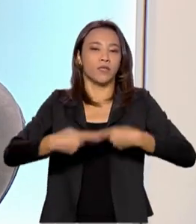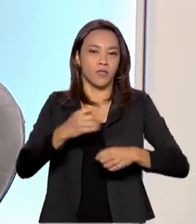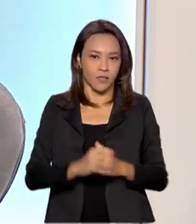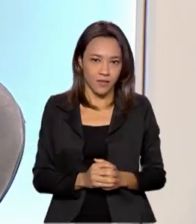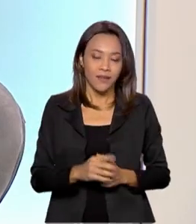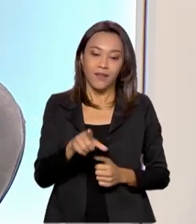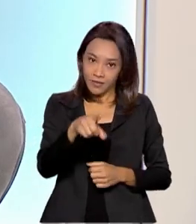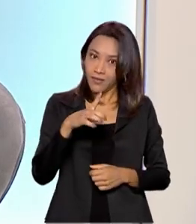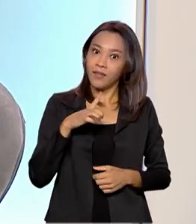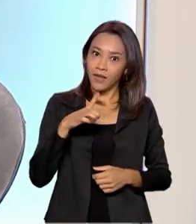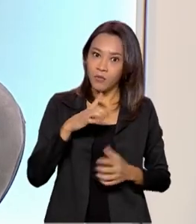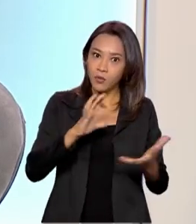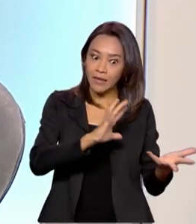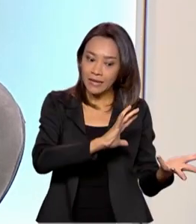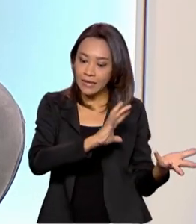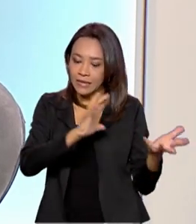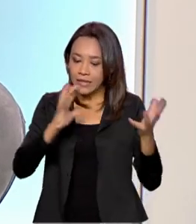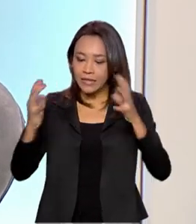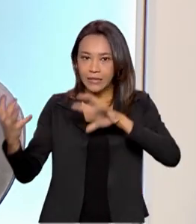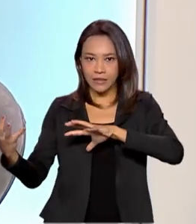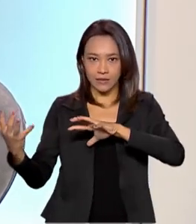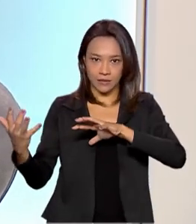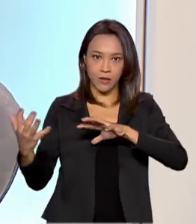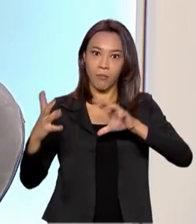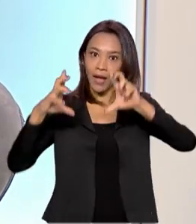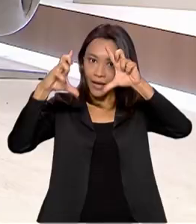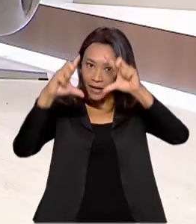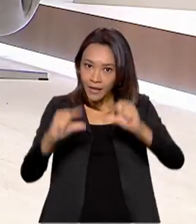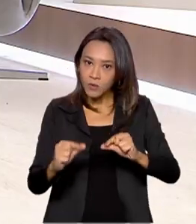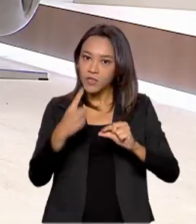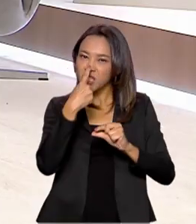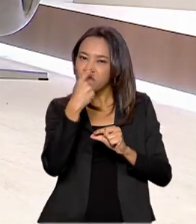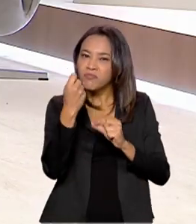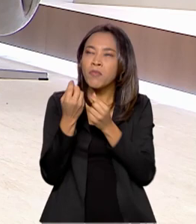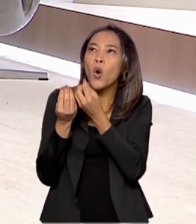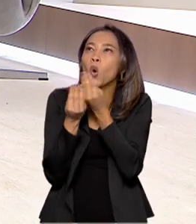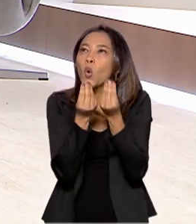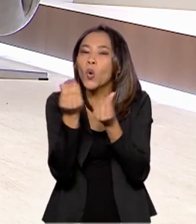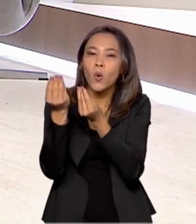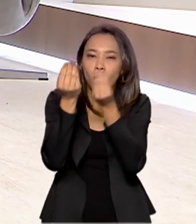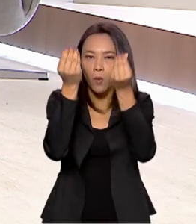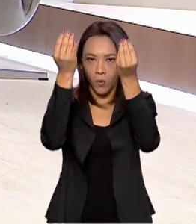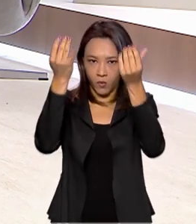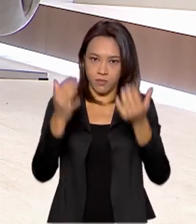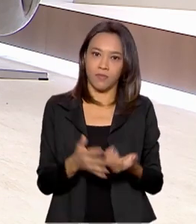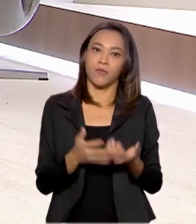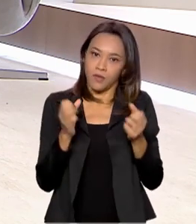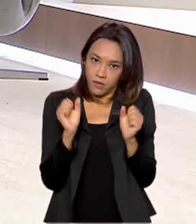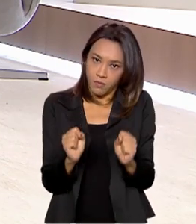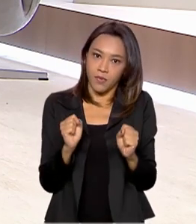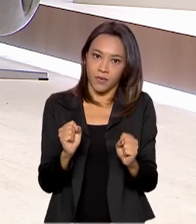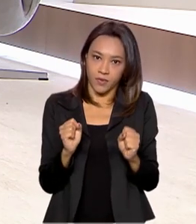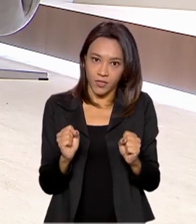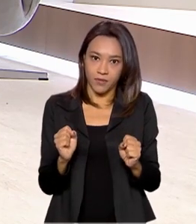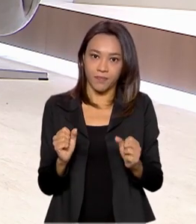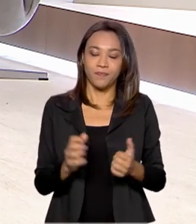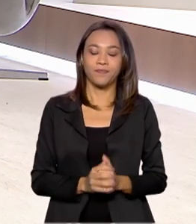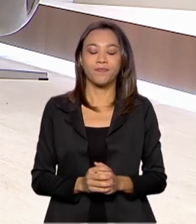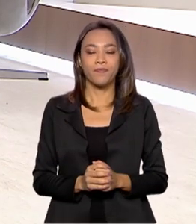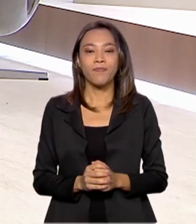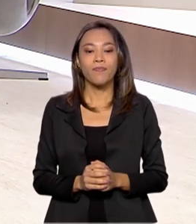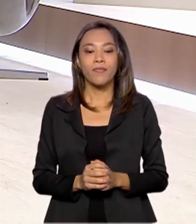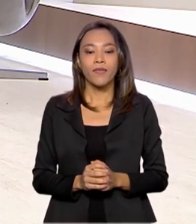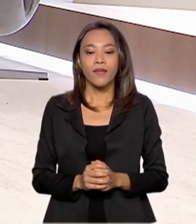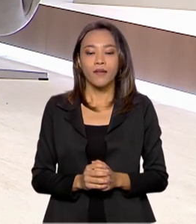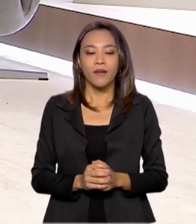energética, né, Catiú? Separa uma economia de mais baixo carbono. próprio estrangulamento dos combustíveis fósseis que pode ocorrer em algum momento nesse século XXI. Perfeito,